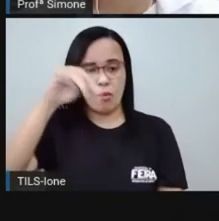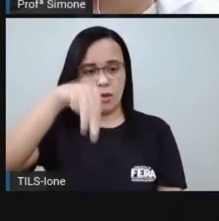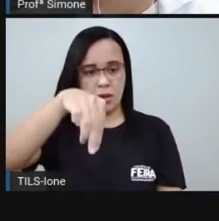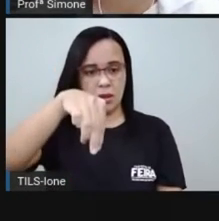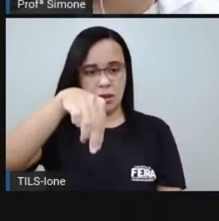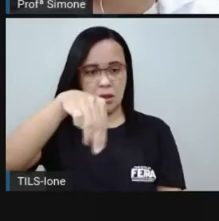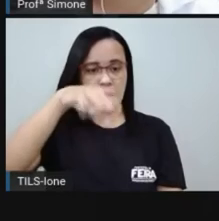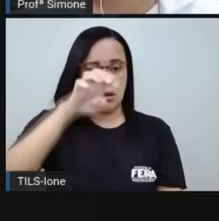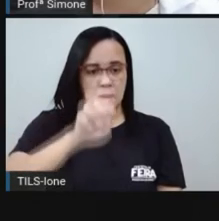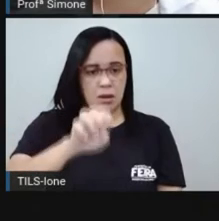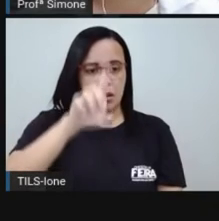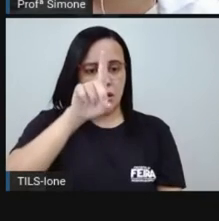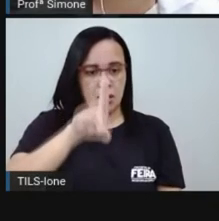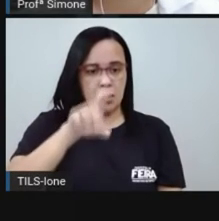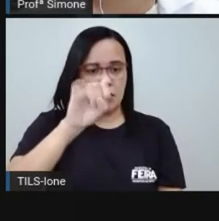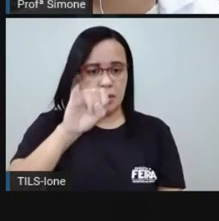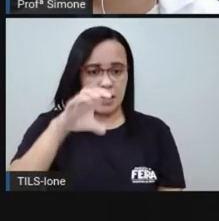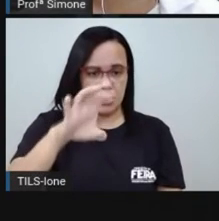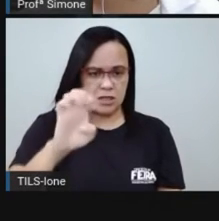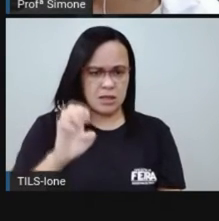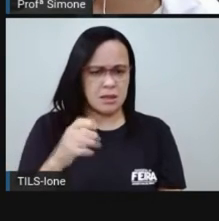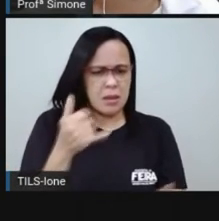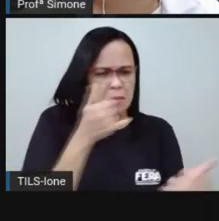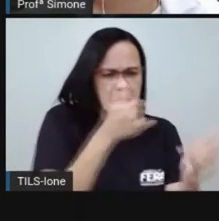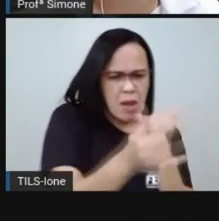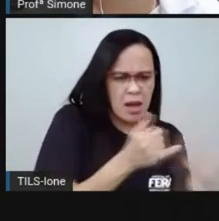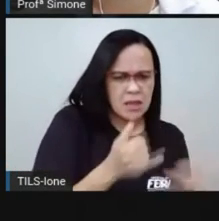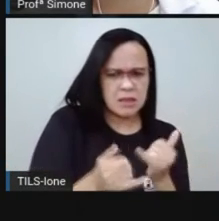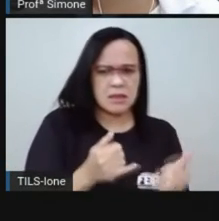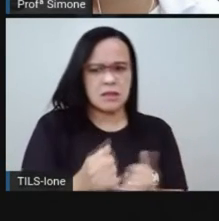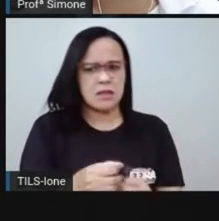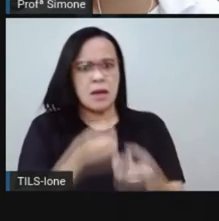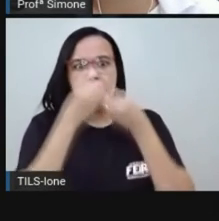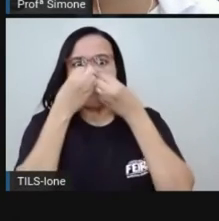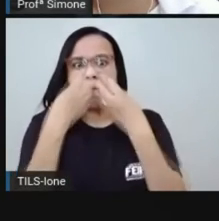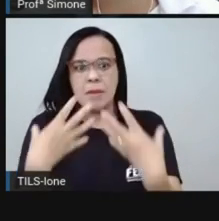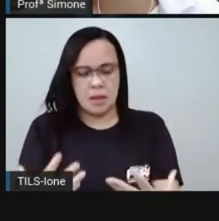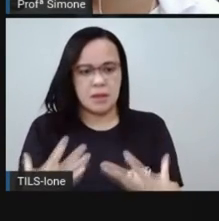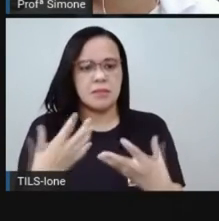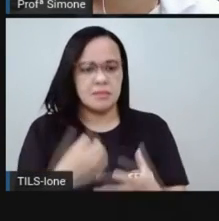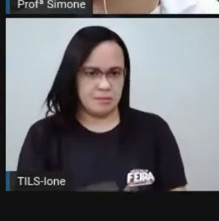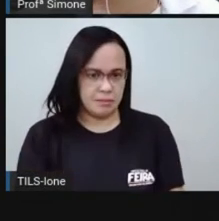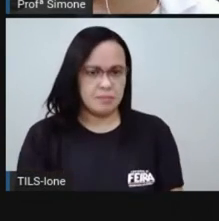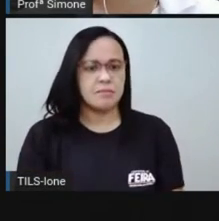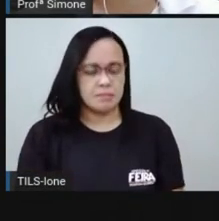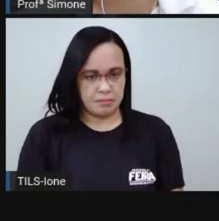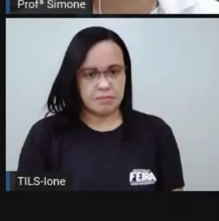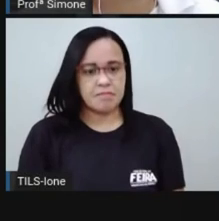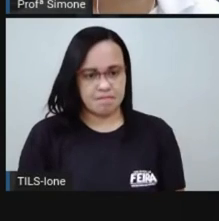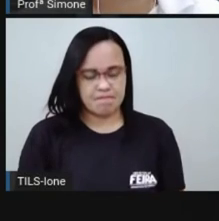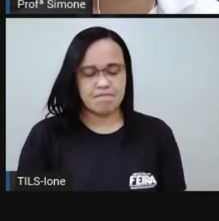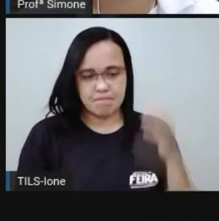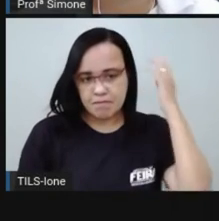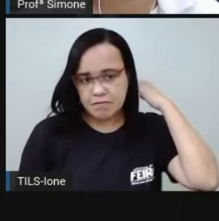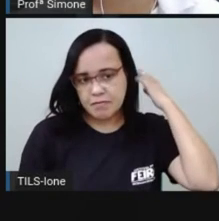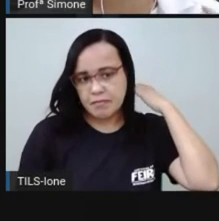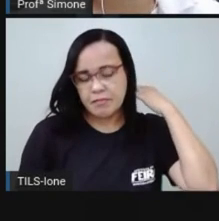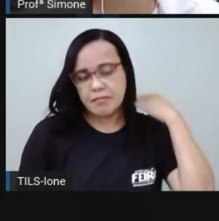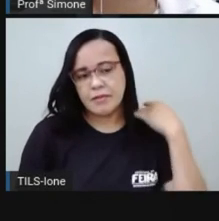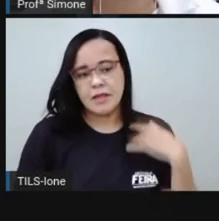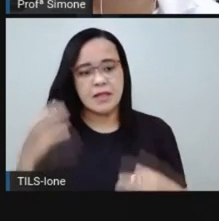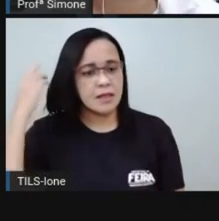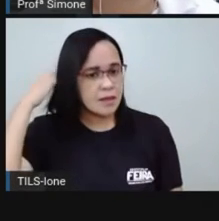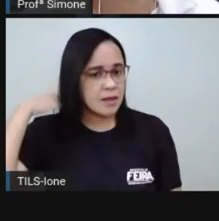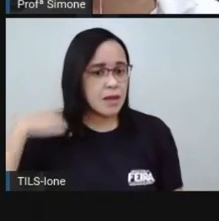parecia que o Brasil estava como eles mesmo diziam na época os militares indo pra frente pra